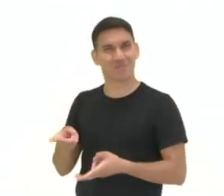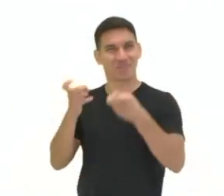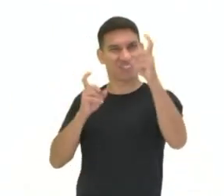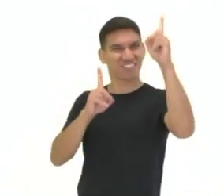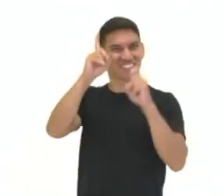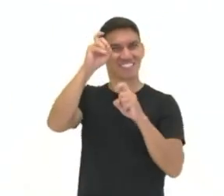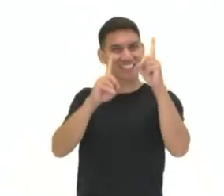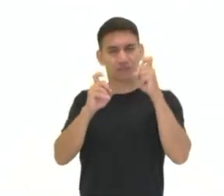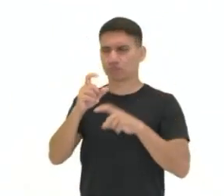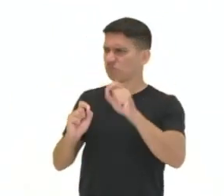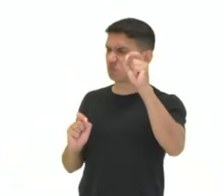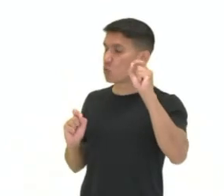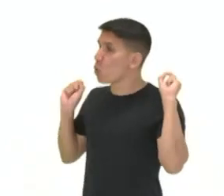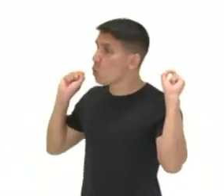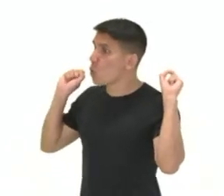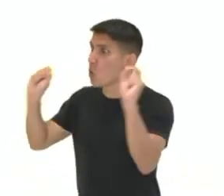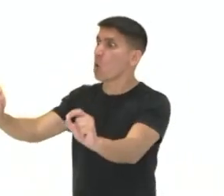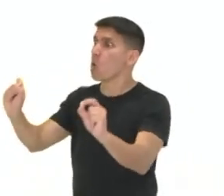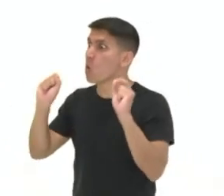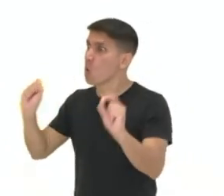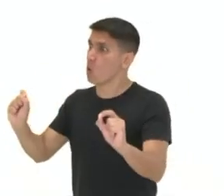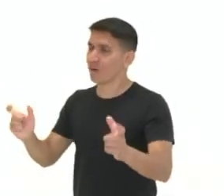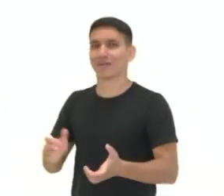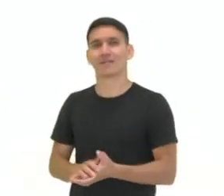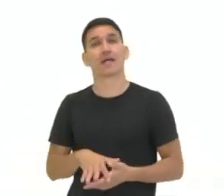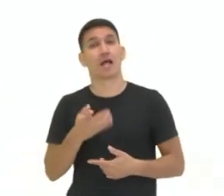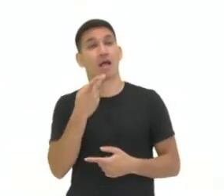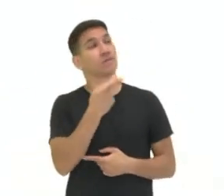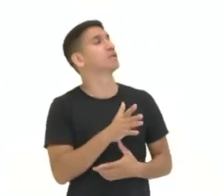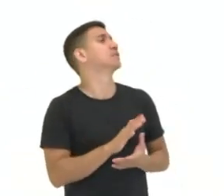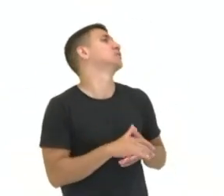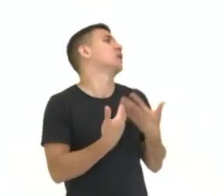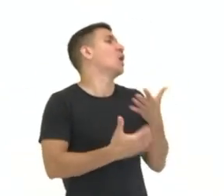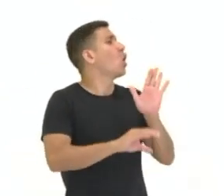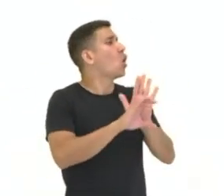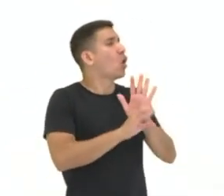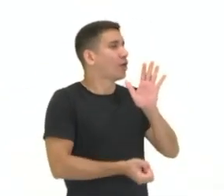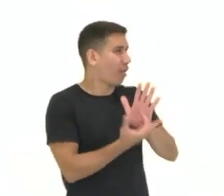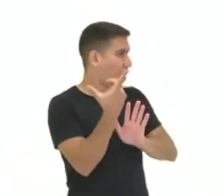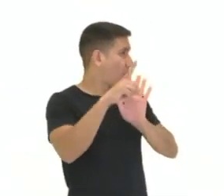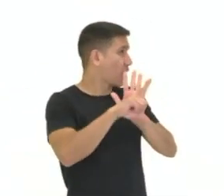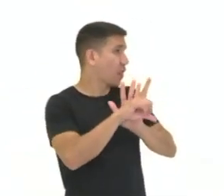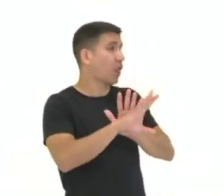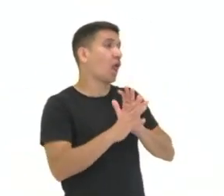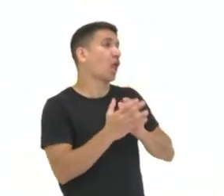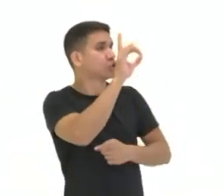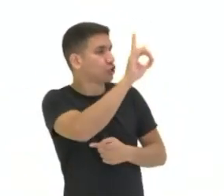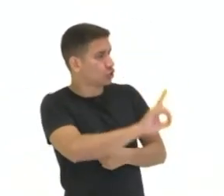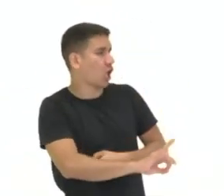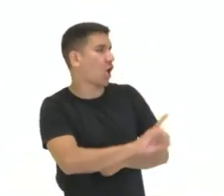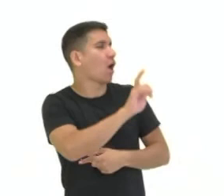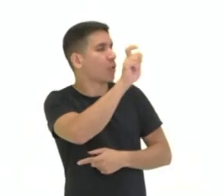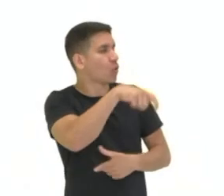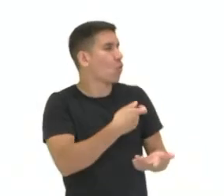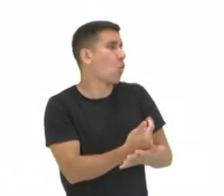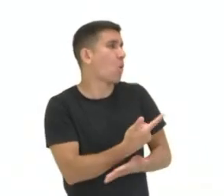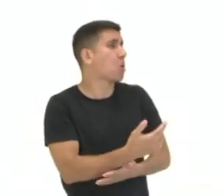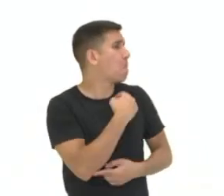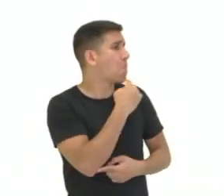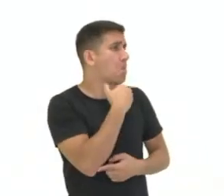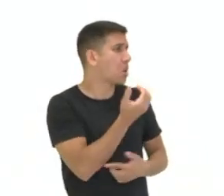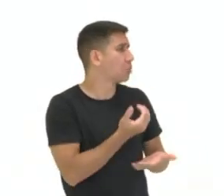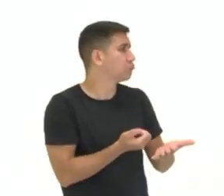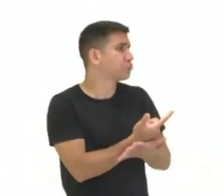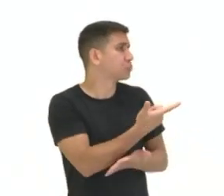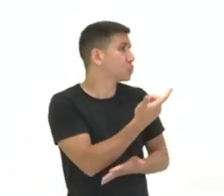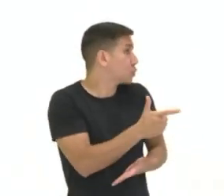faciais de indignação dele, né? E aí ela diz, o código de defesa do consumidor ainda não foi inventado, senhor. Então, onde está a ironia nessa